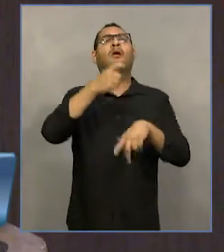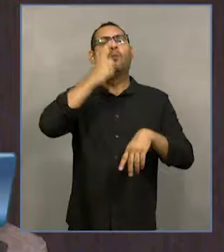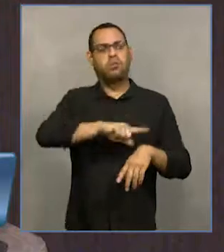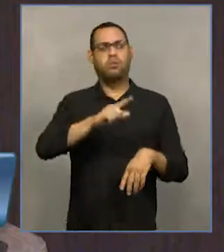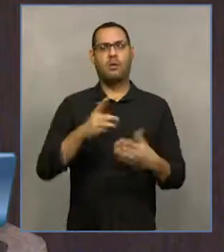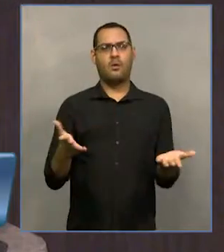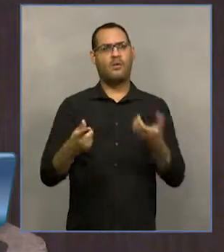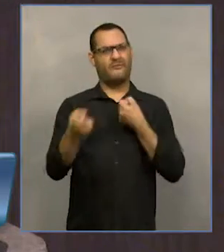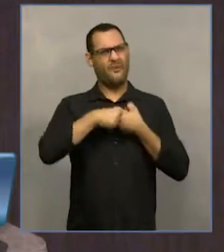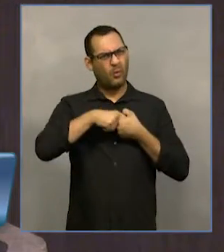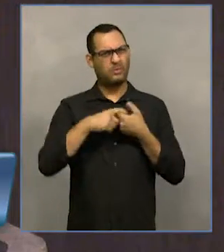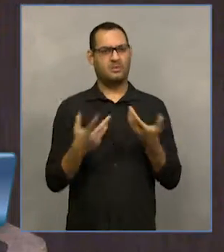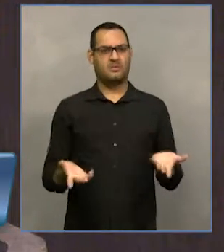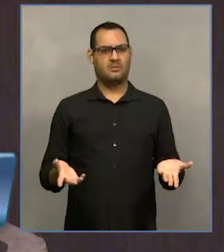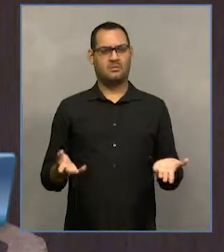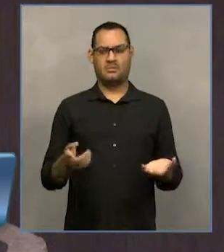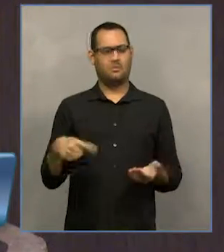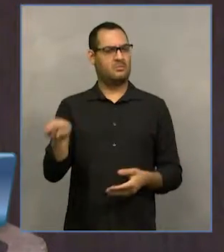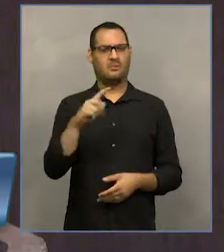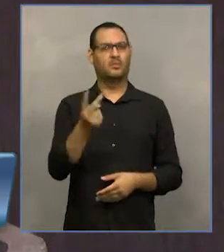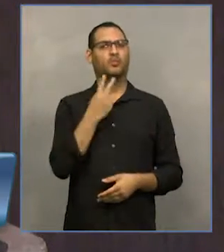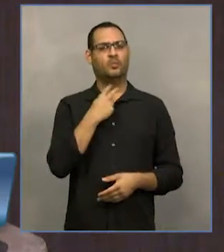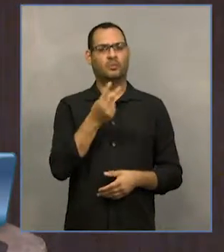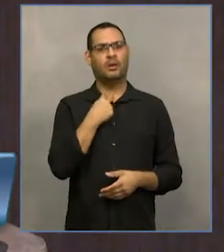podemos coadunar com este retrocesso.